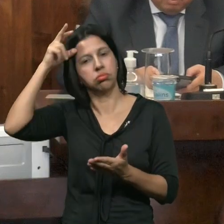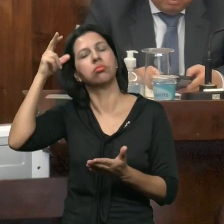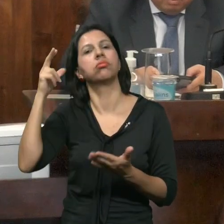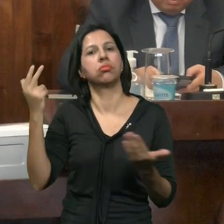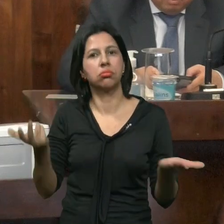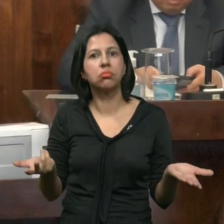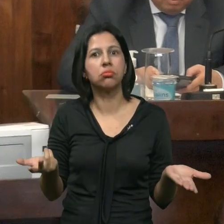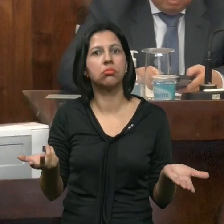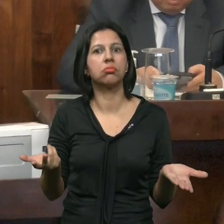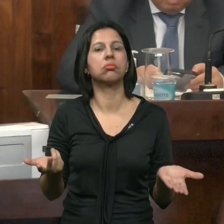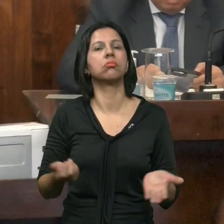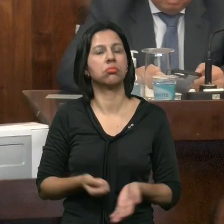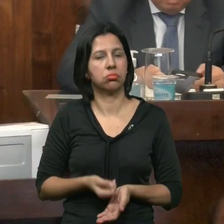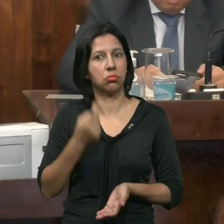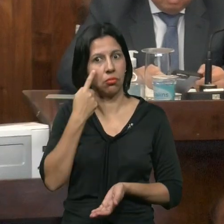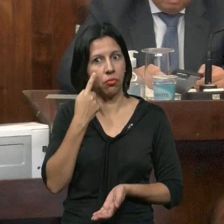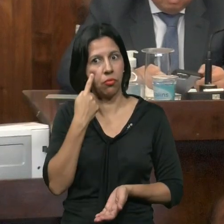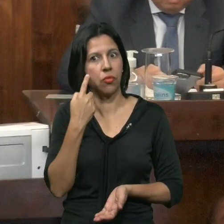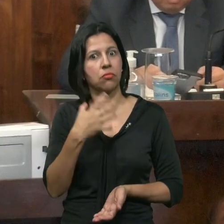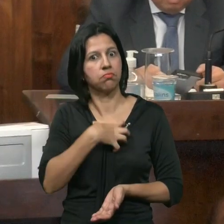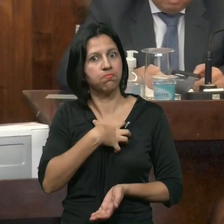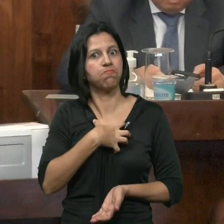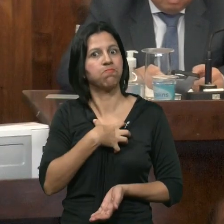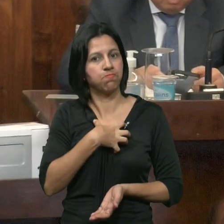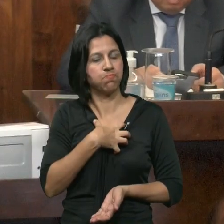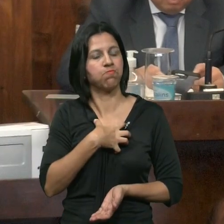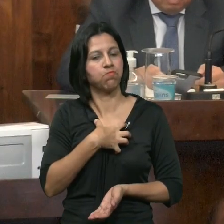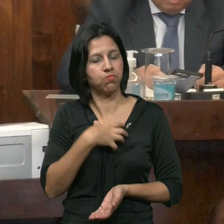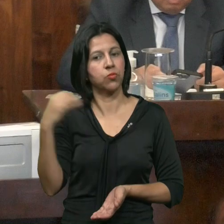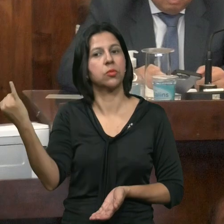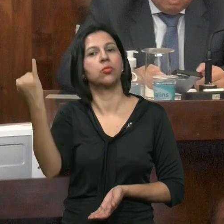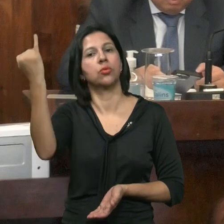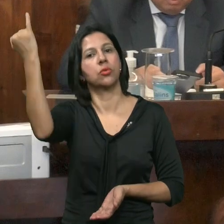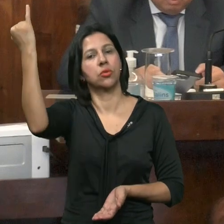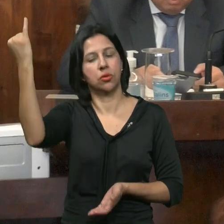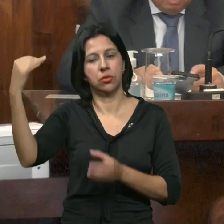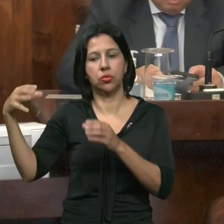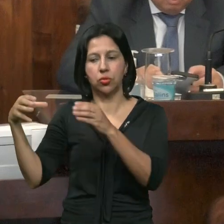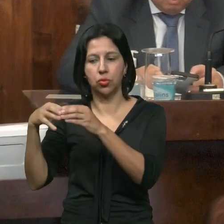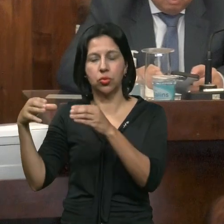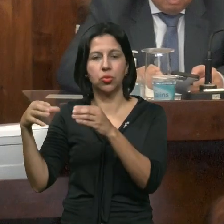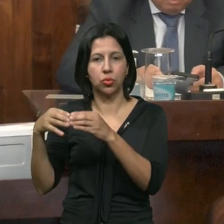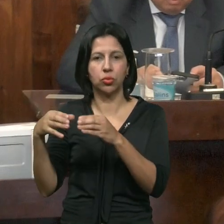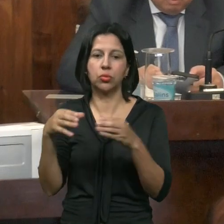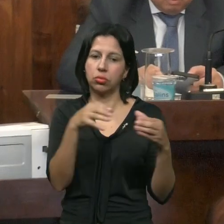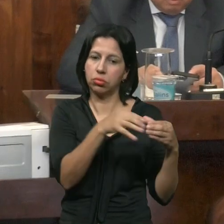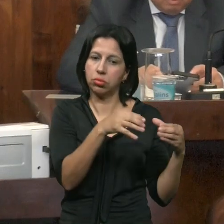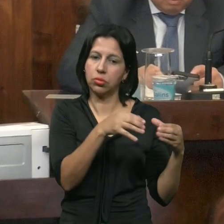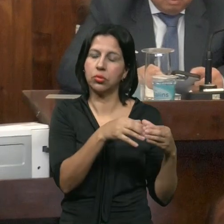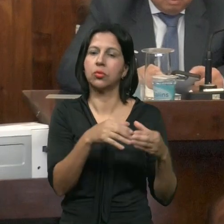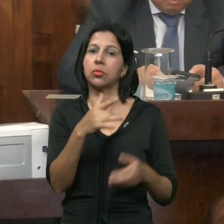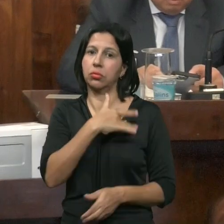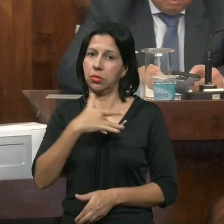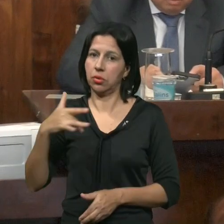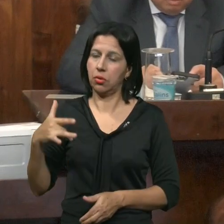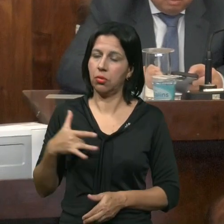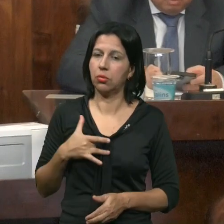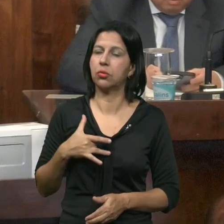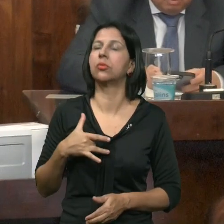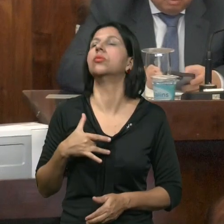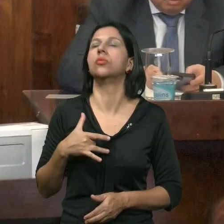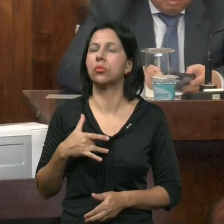nobre Causa Valorize Essa importante Categoria Do setor De saúde Tão